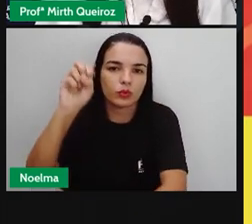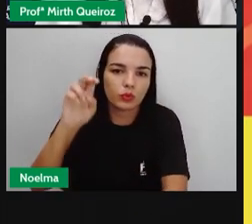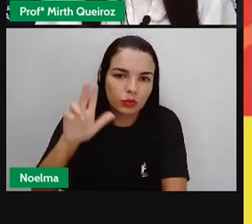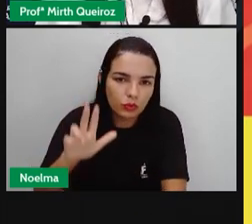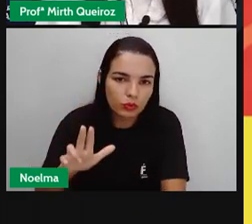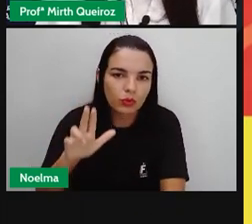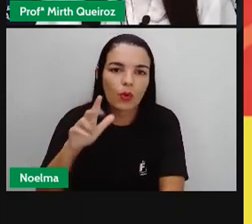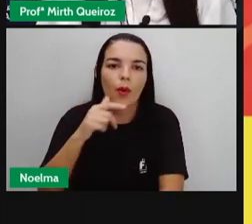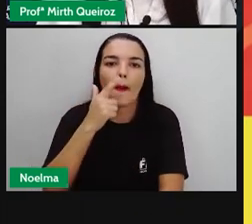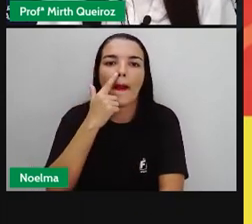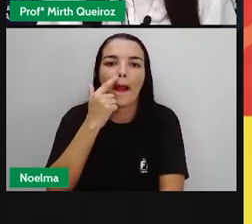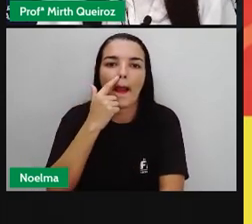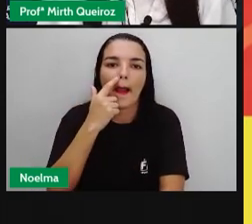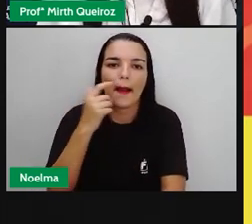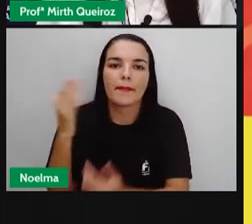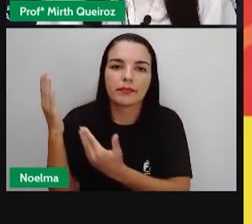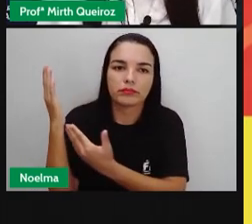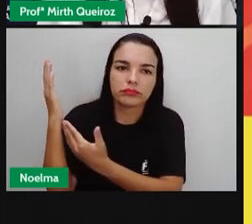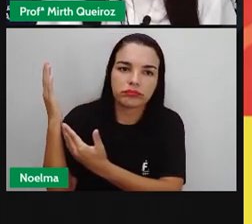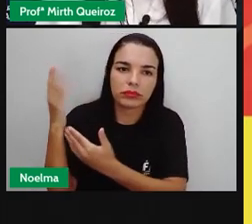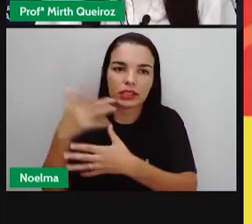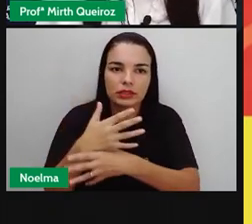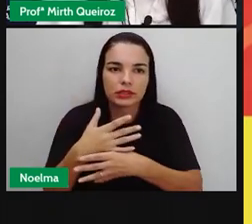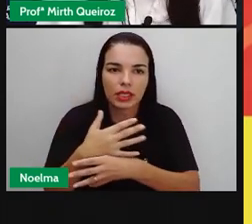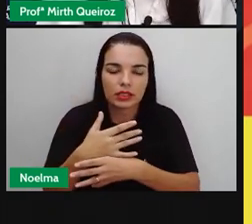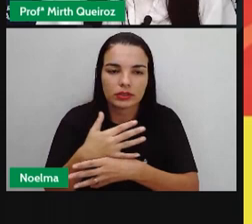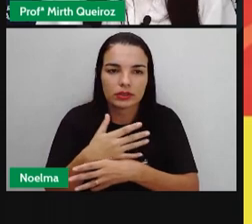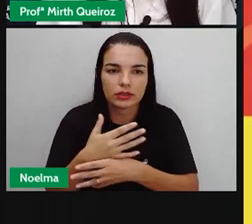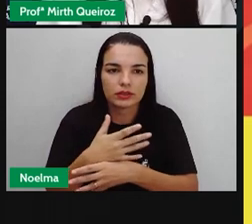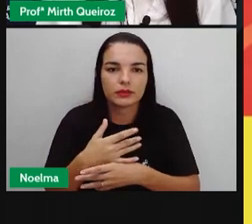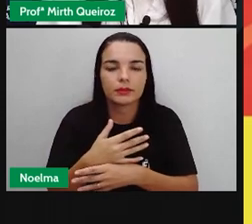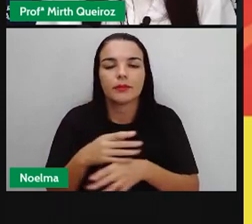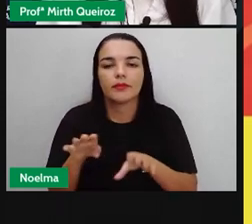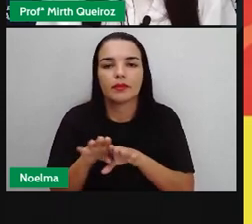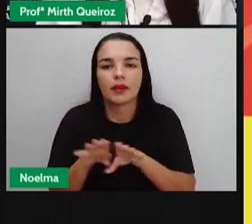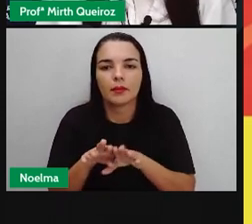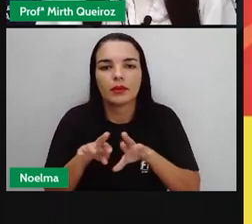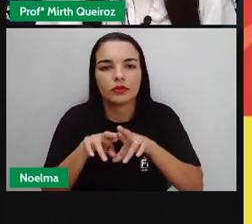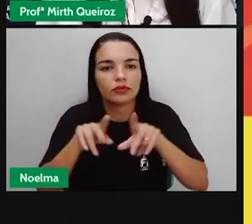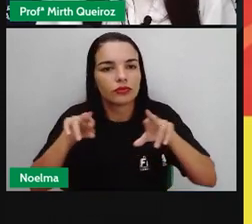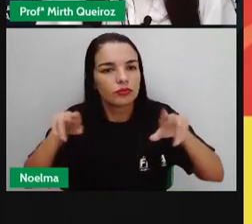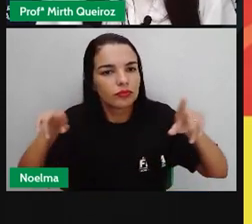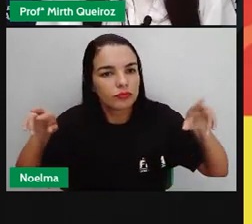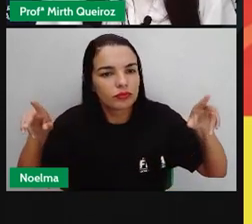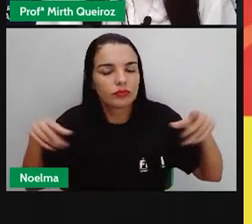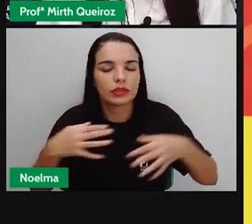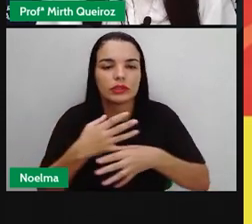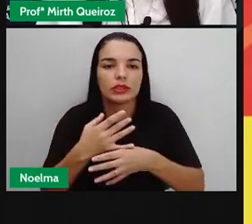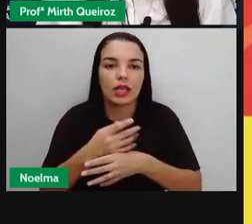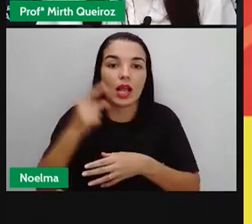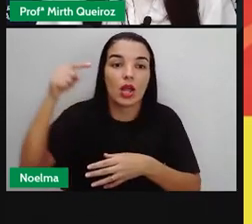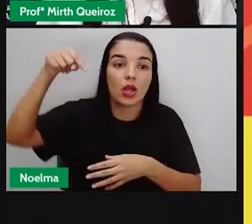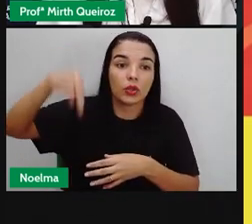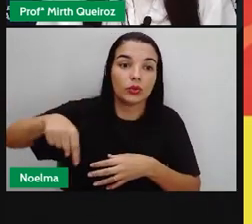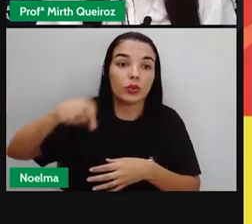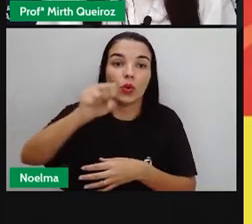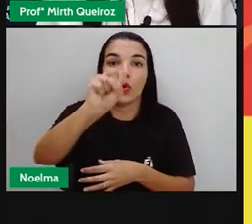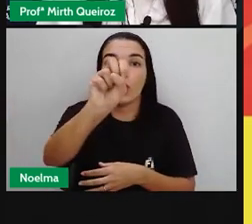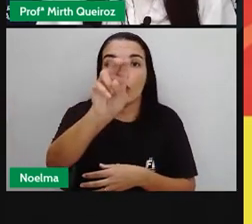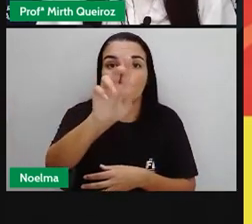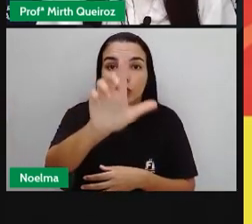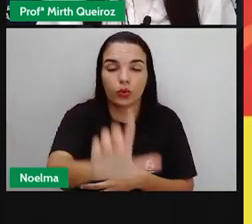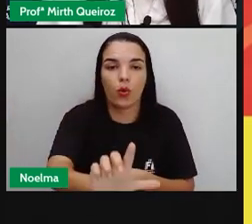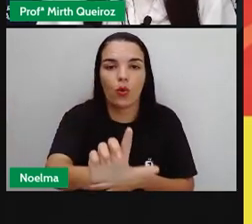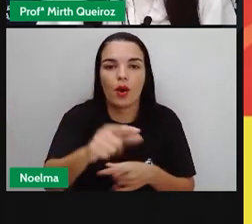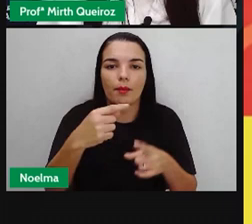Lajeado e Vale do Ciro, Paraná, São Paulo e Rio de Janeiro. Eles especializaram-se na produção de